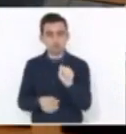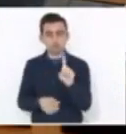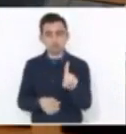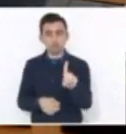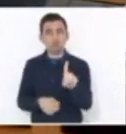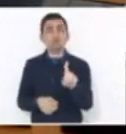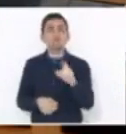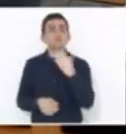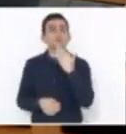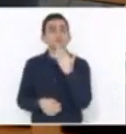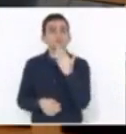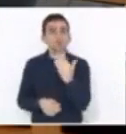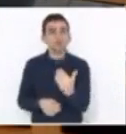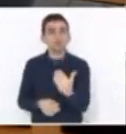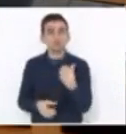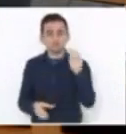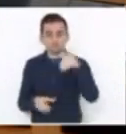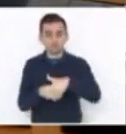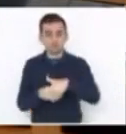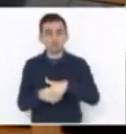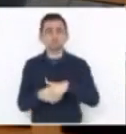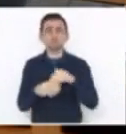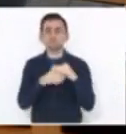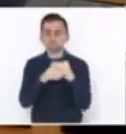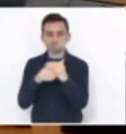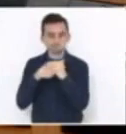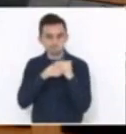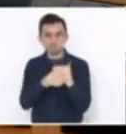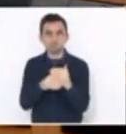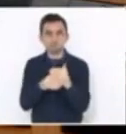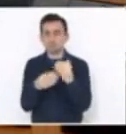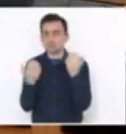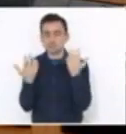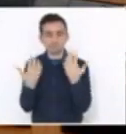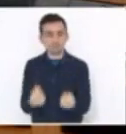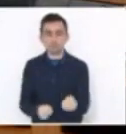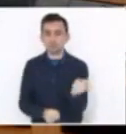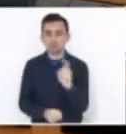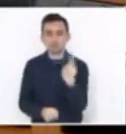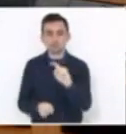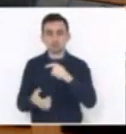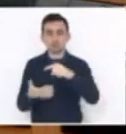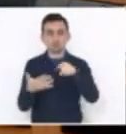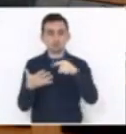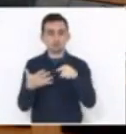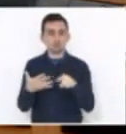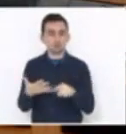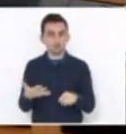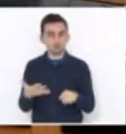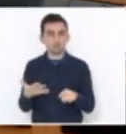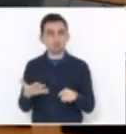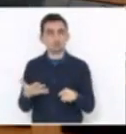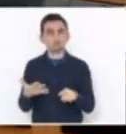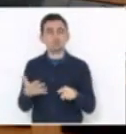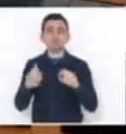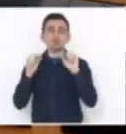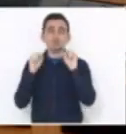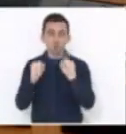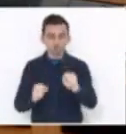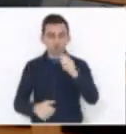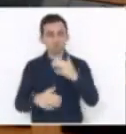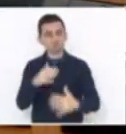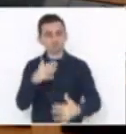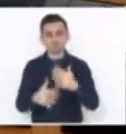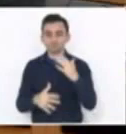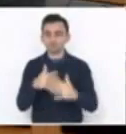solicita, ela vota unânime, para não aprovação de nenhum destaque nesse momento, pois isso poderia atrapalhar